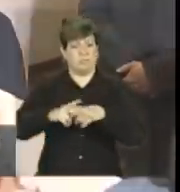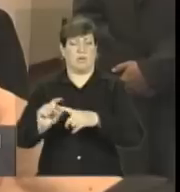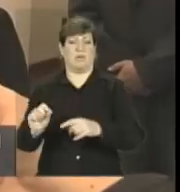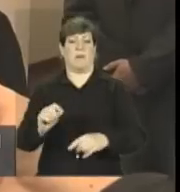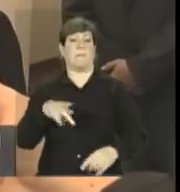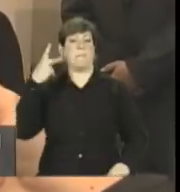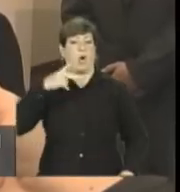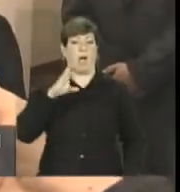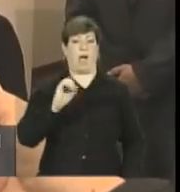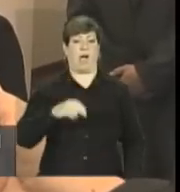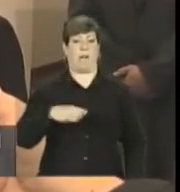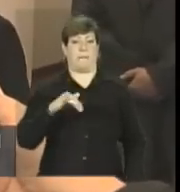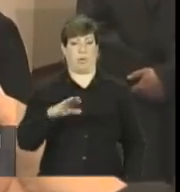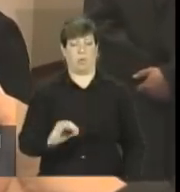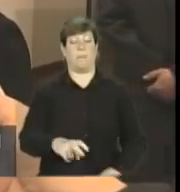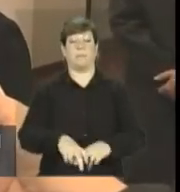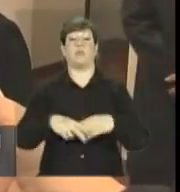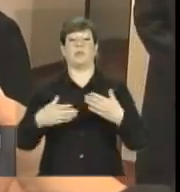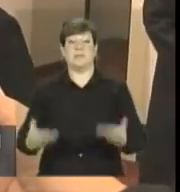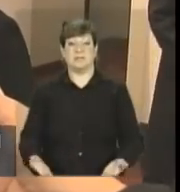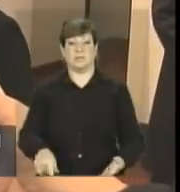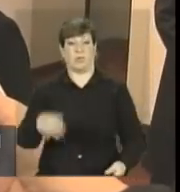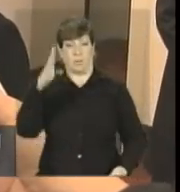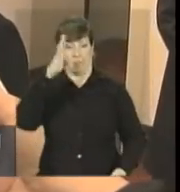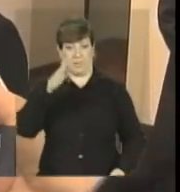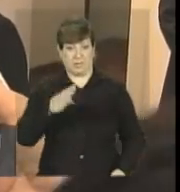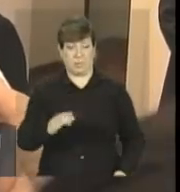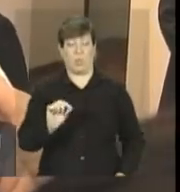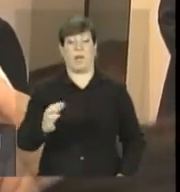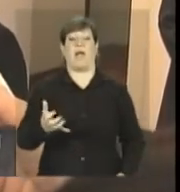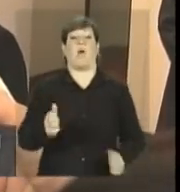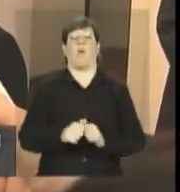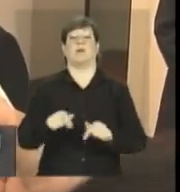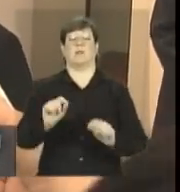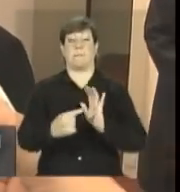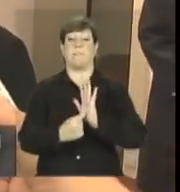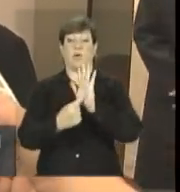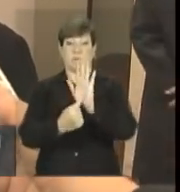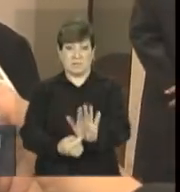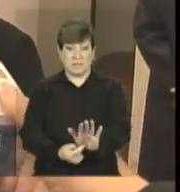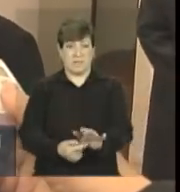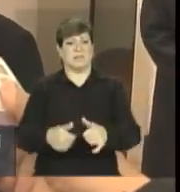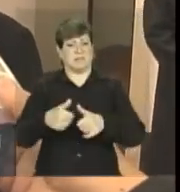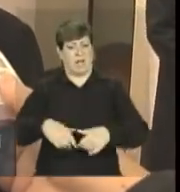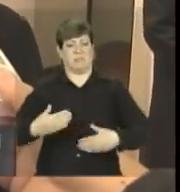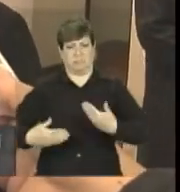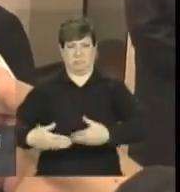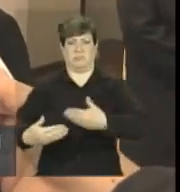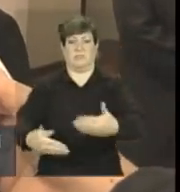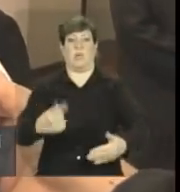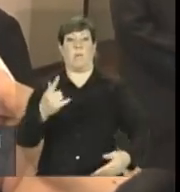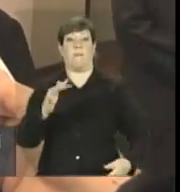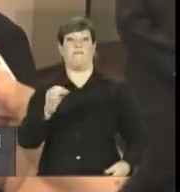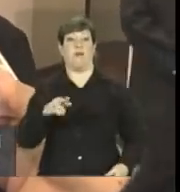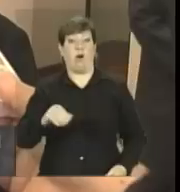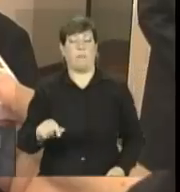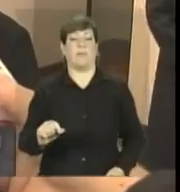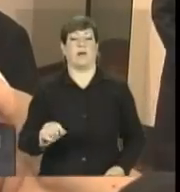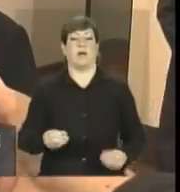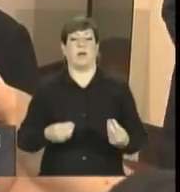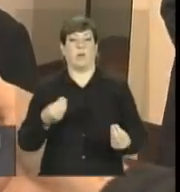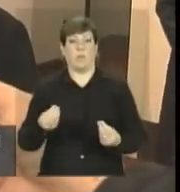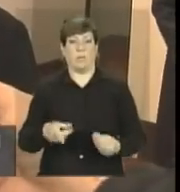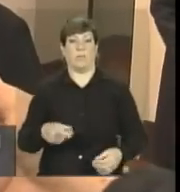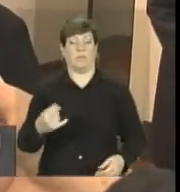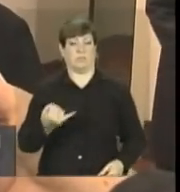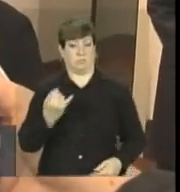cambial. Por isso que o Brasil tem, o que o Brasil quer com isso? É mostrar que está em andamento uma forma concorrencial